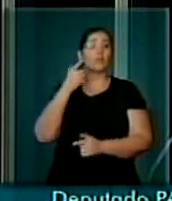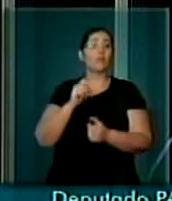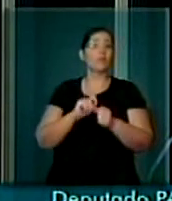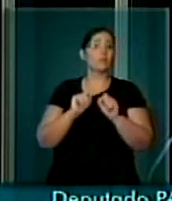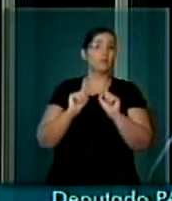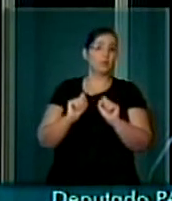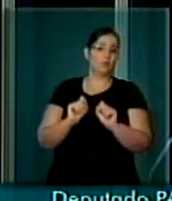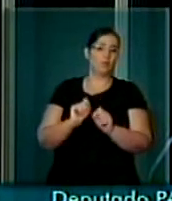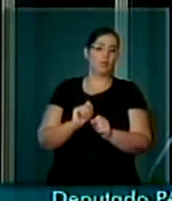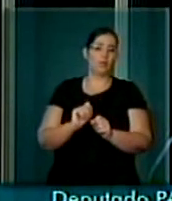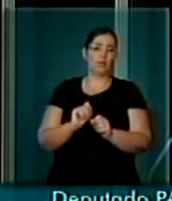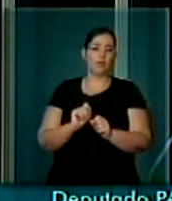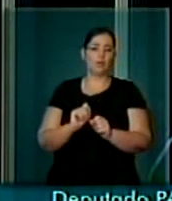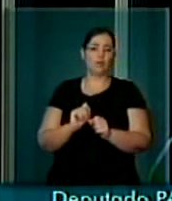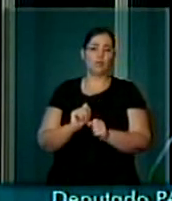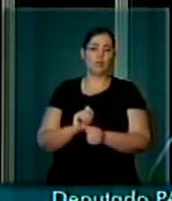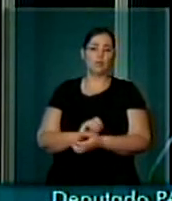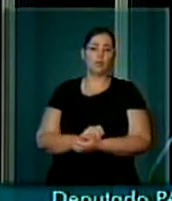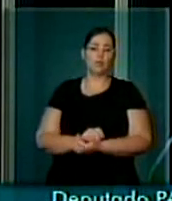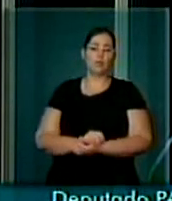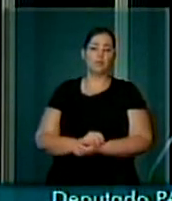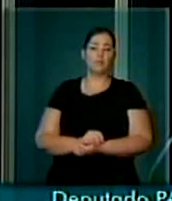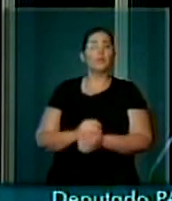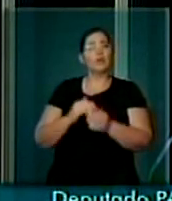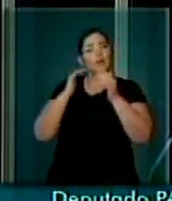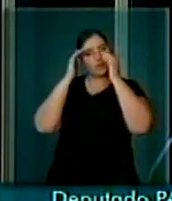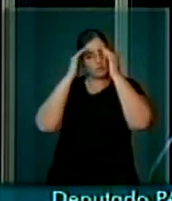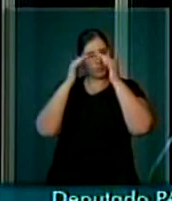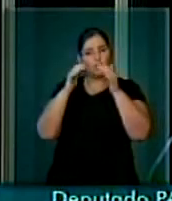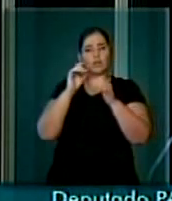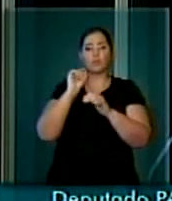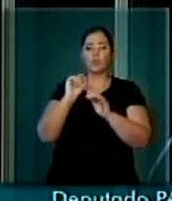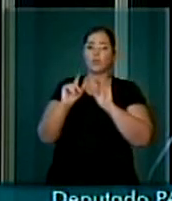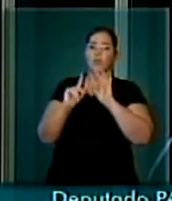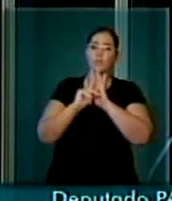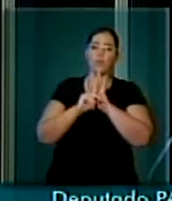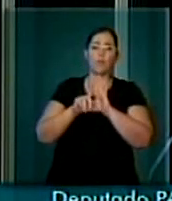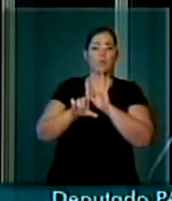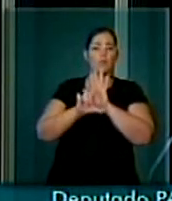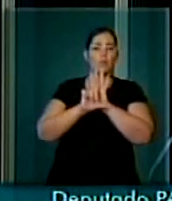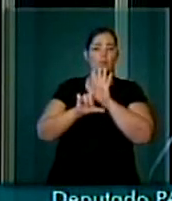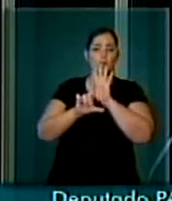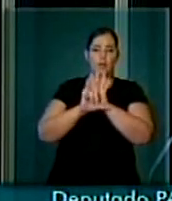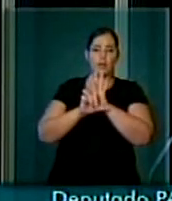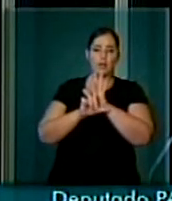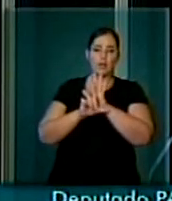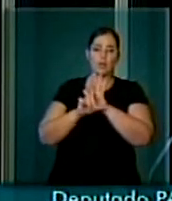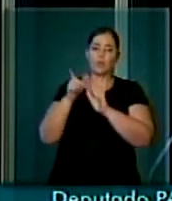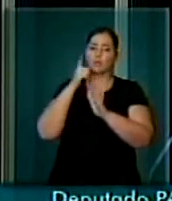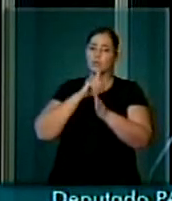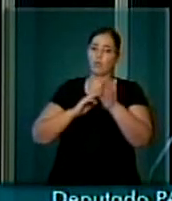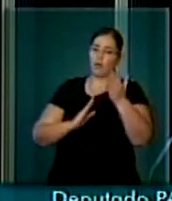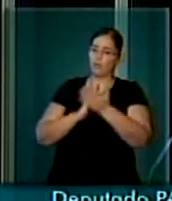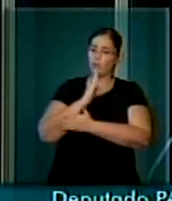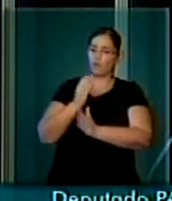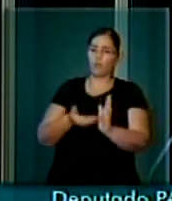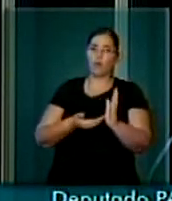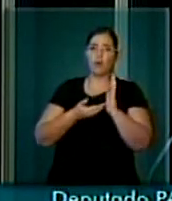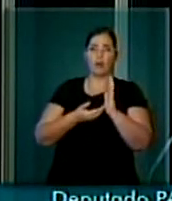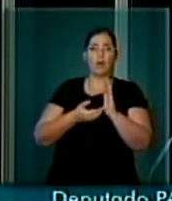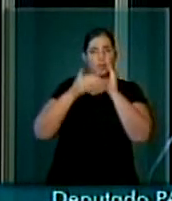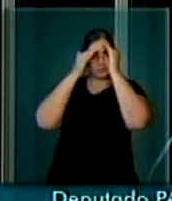em atendimento à determinação da lei aprovada por esta Casa,